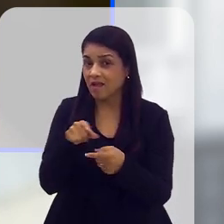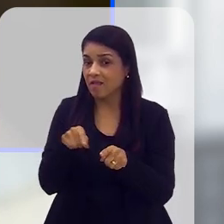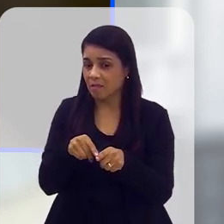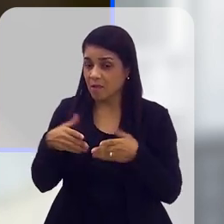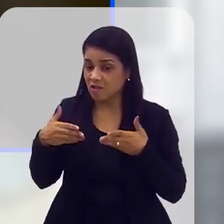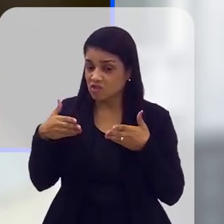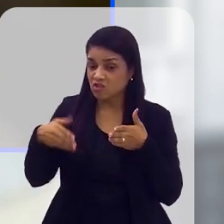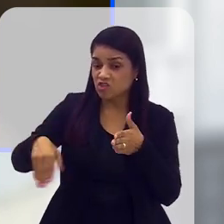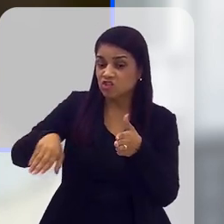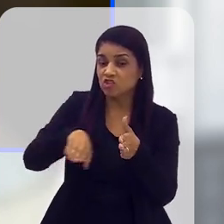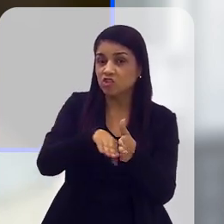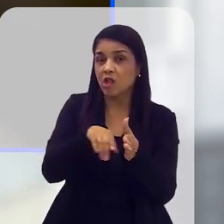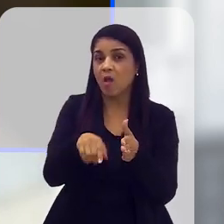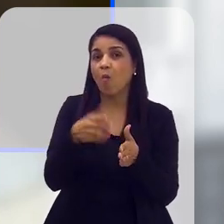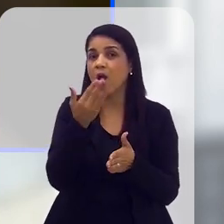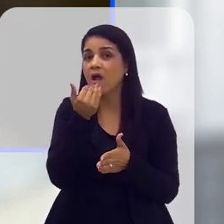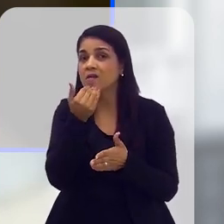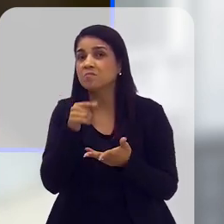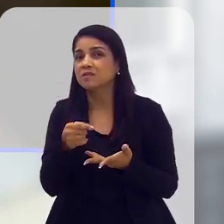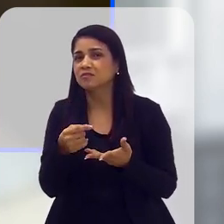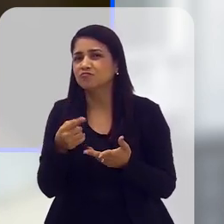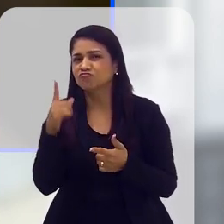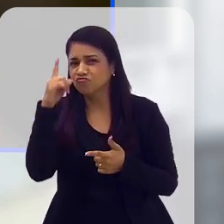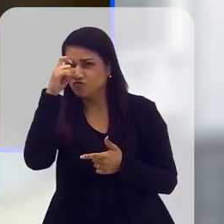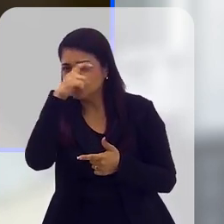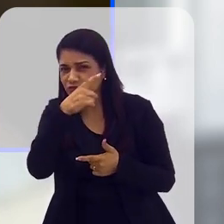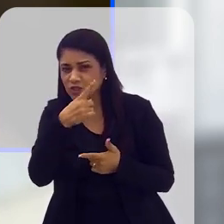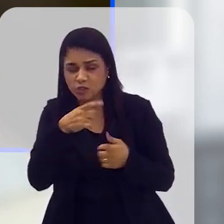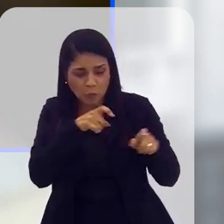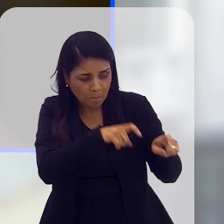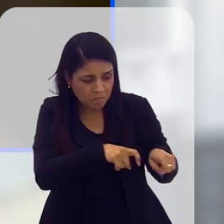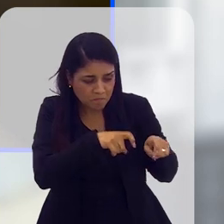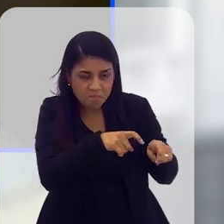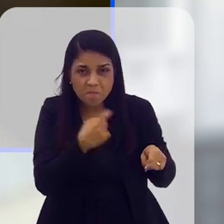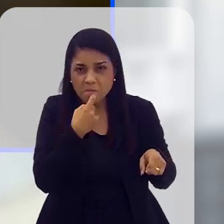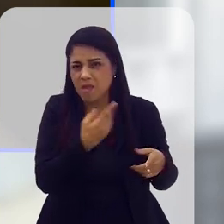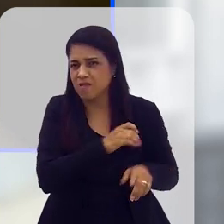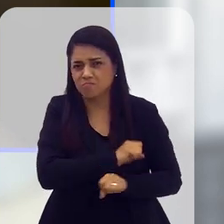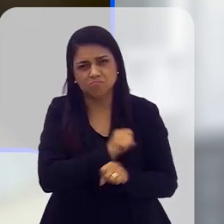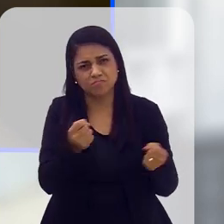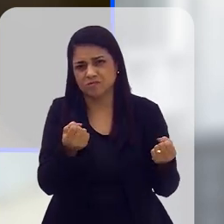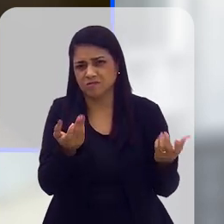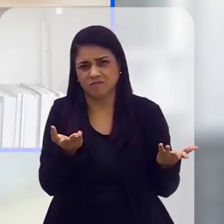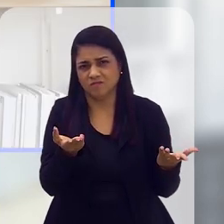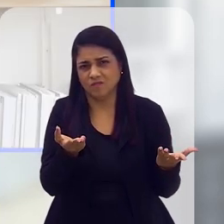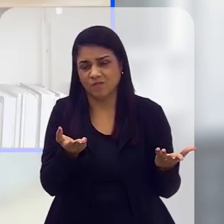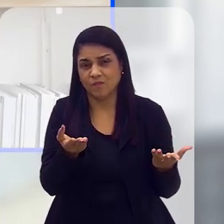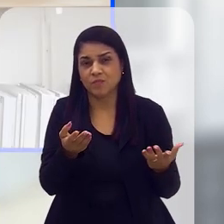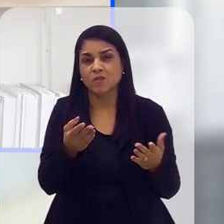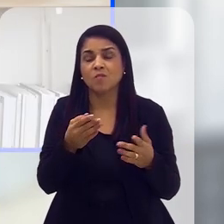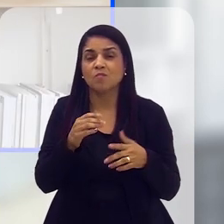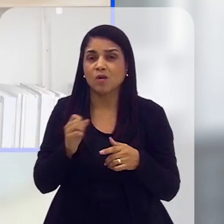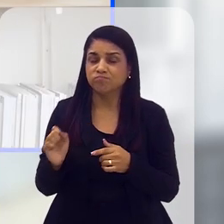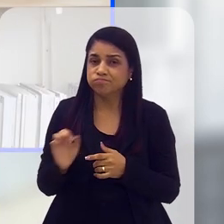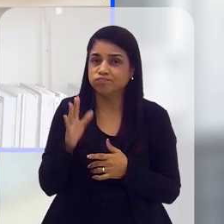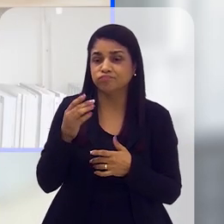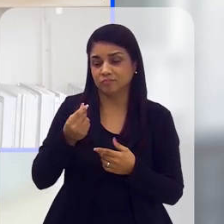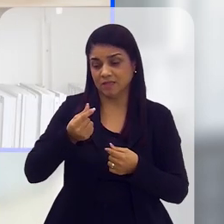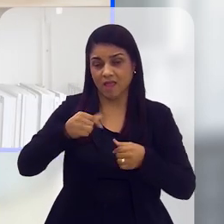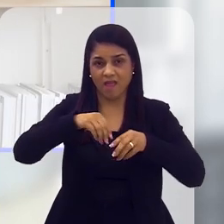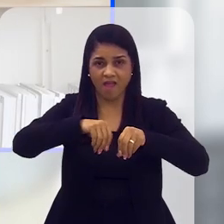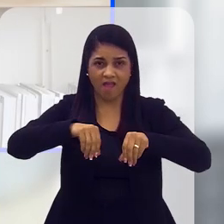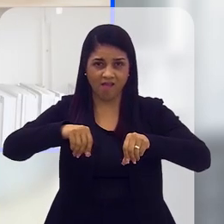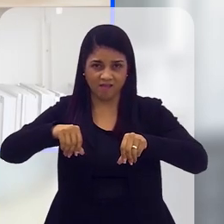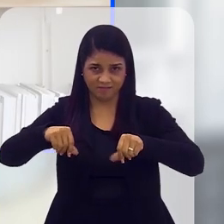Até para a chegada de alimentos, né, nessas regiões, que você dificilmente consegue produzir próximo dessas regiões metropolitanas, até por conta do